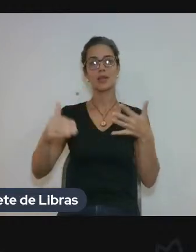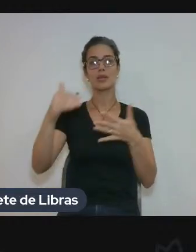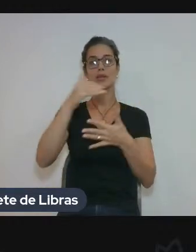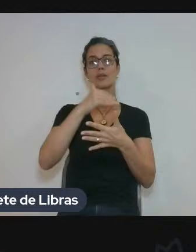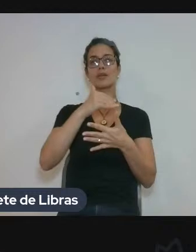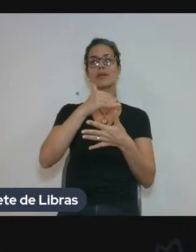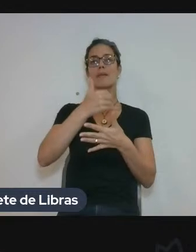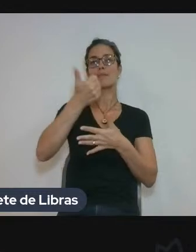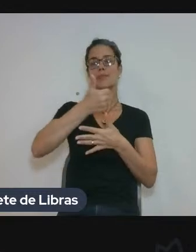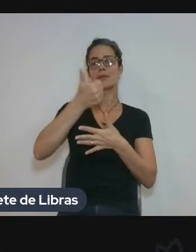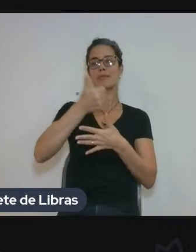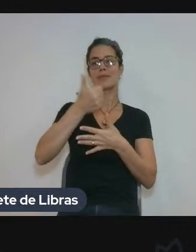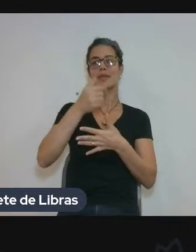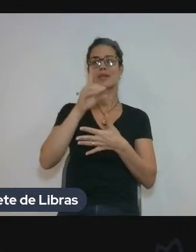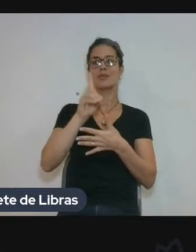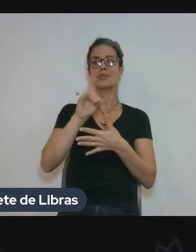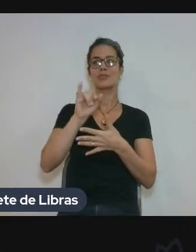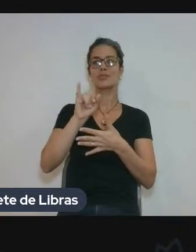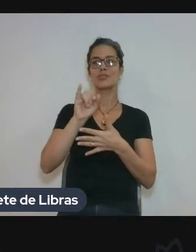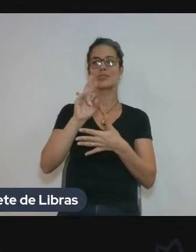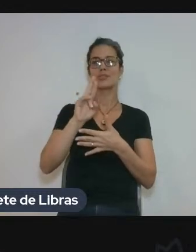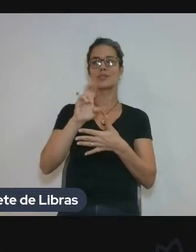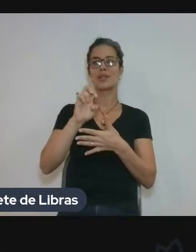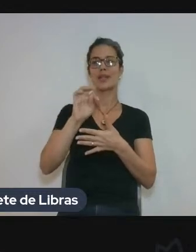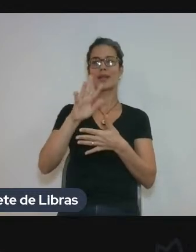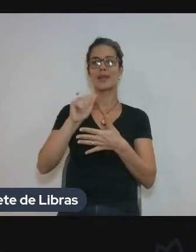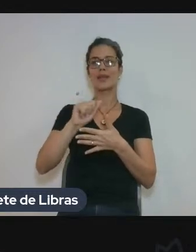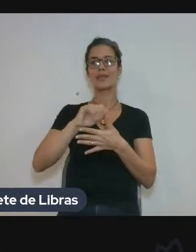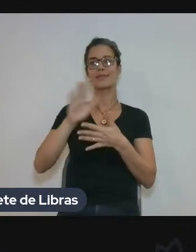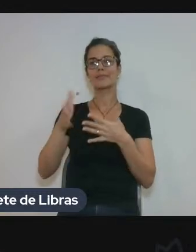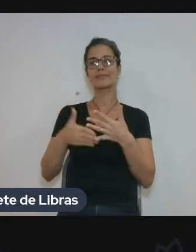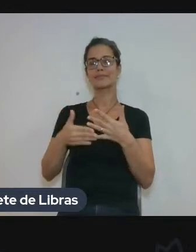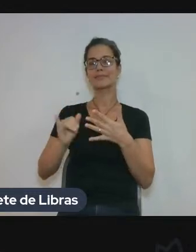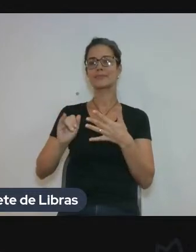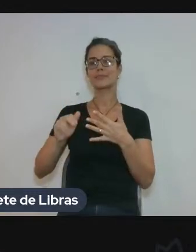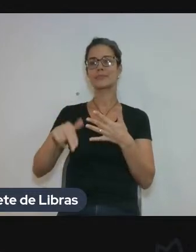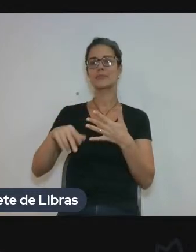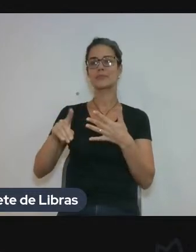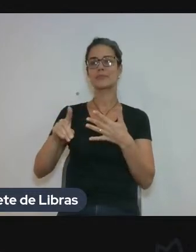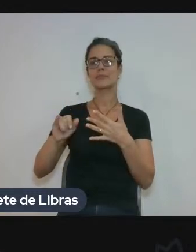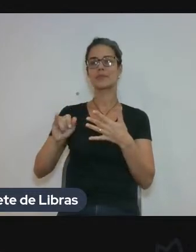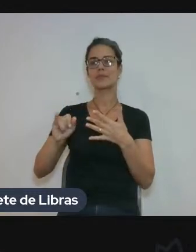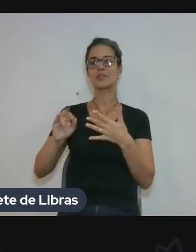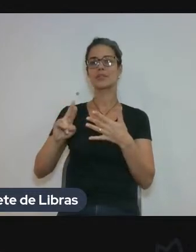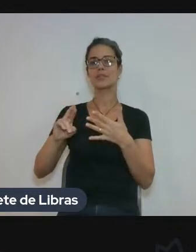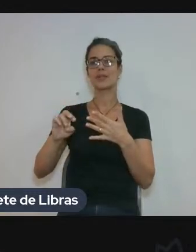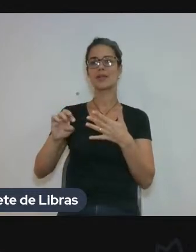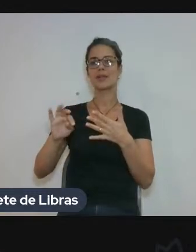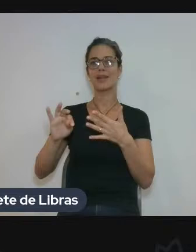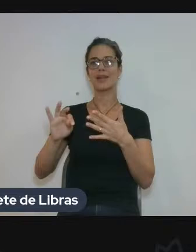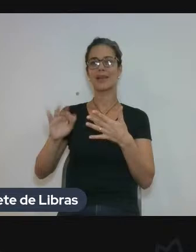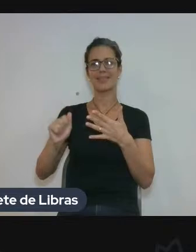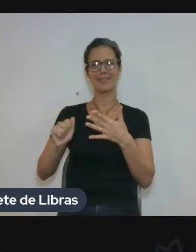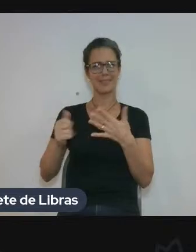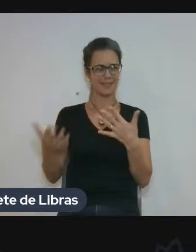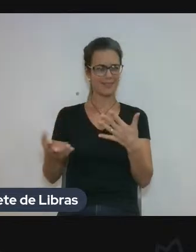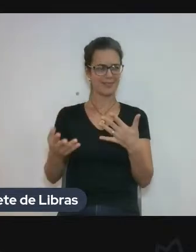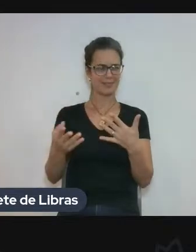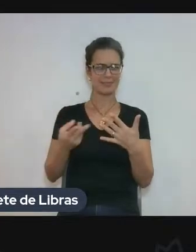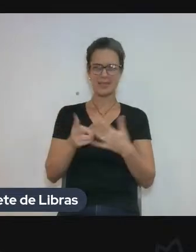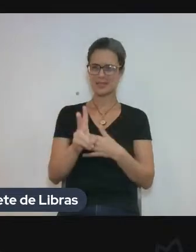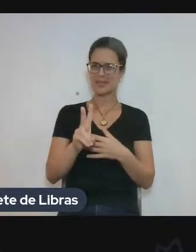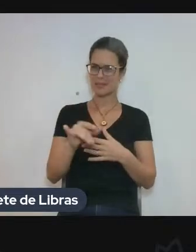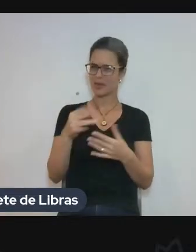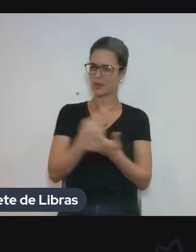indireta, né? E pensar, será que toda tradução indireta necessariamente vai ser inferior a uma tradução indireta?